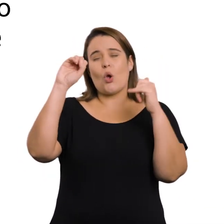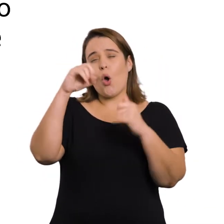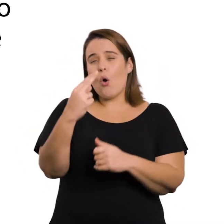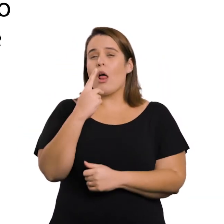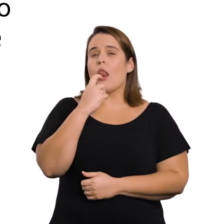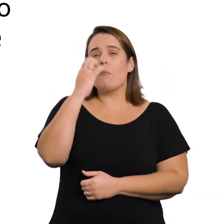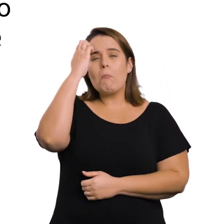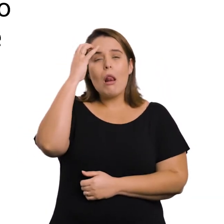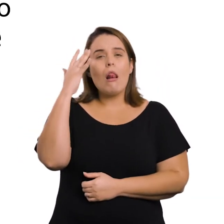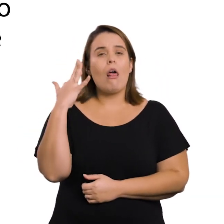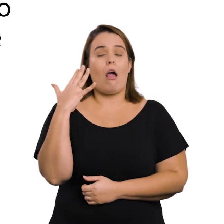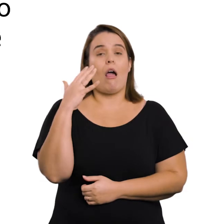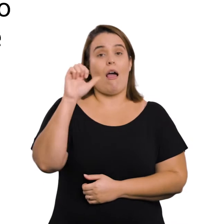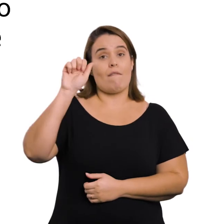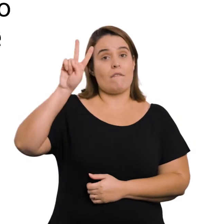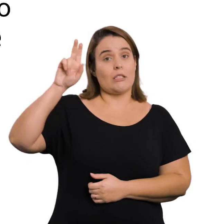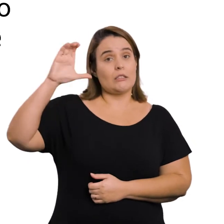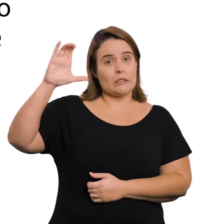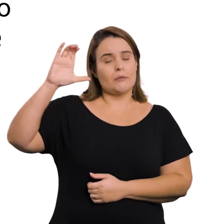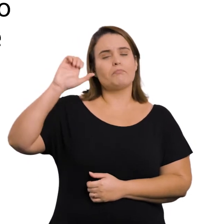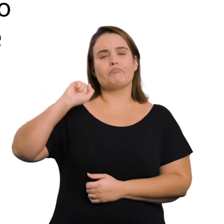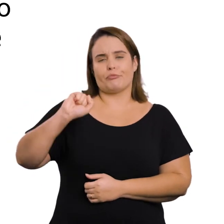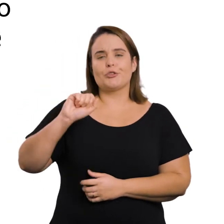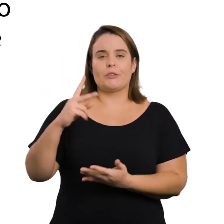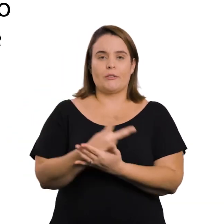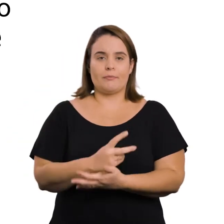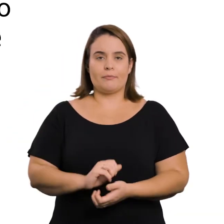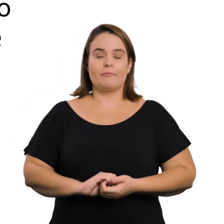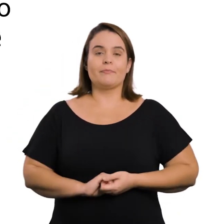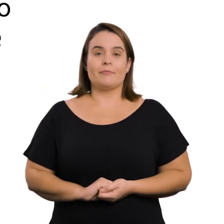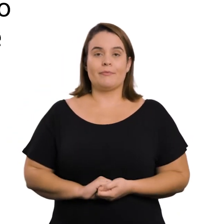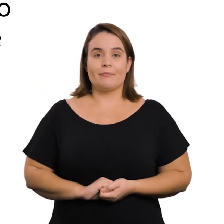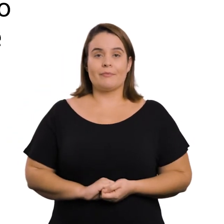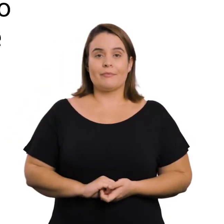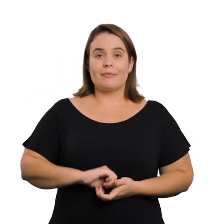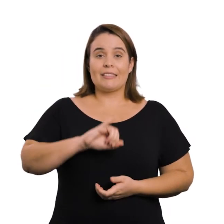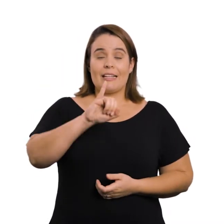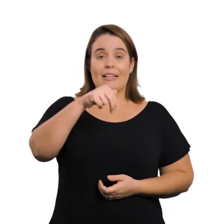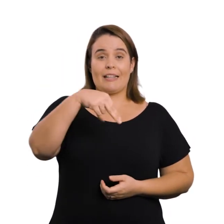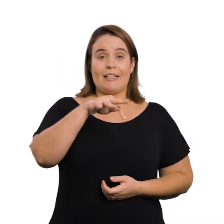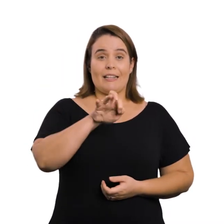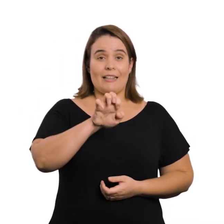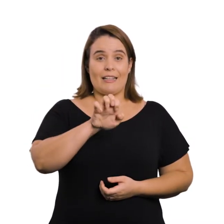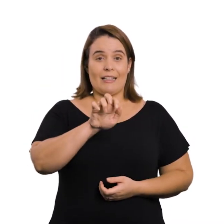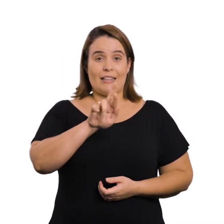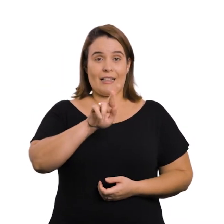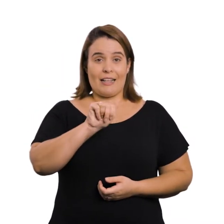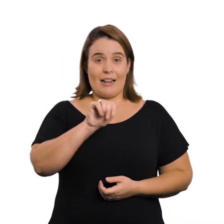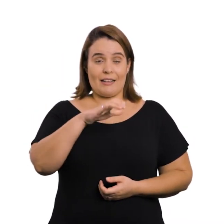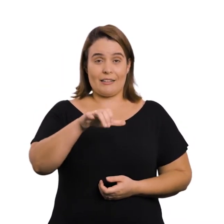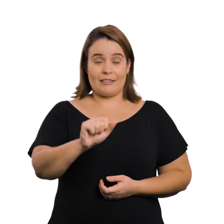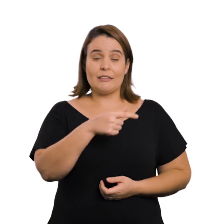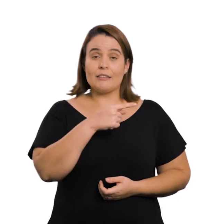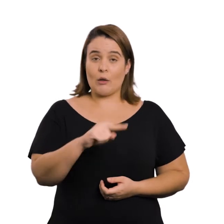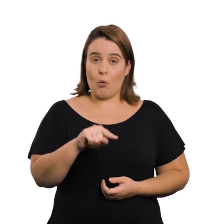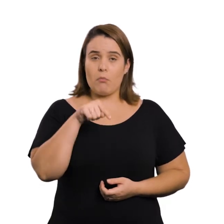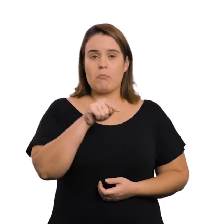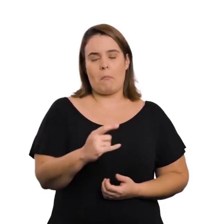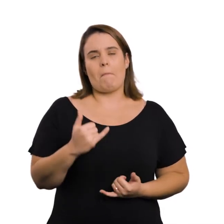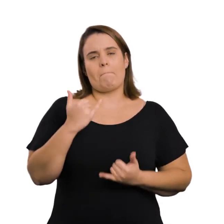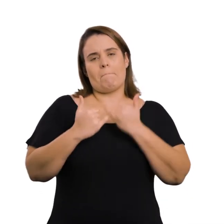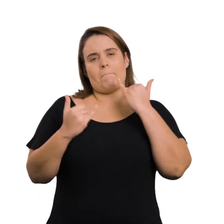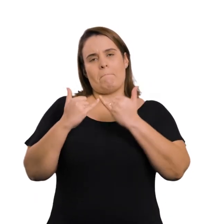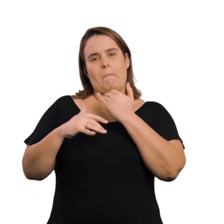hemorragia Sendo comum após um acidente vascular cerebral, AVC Integração A